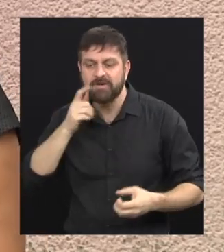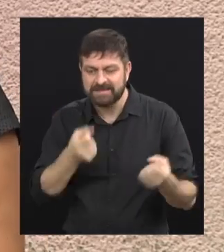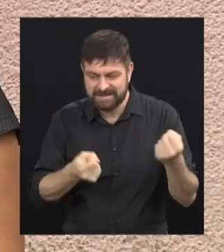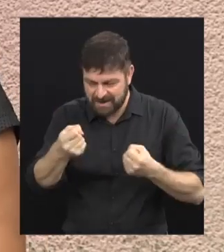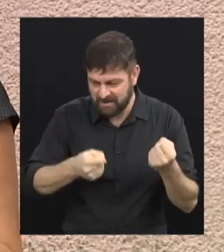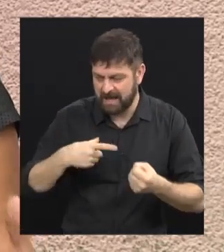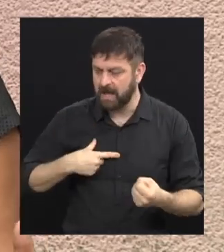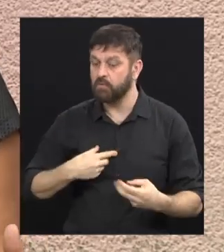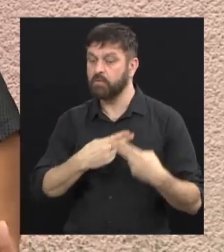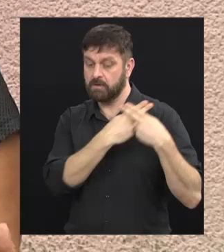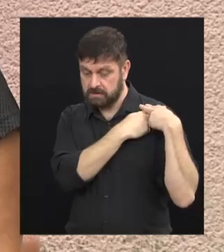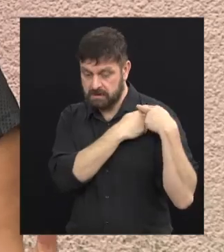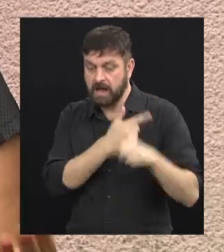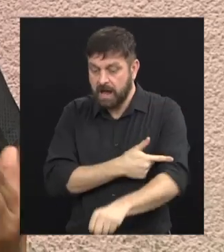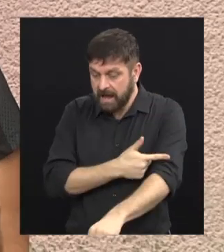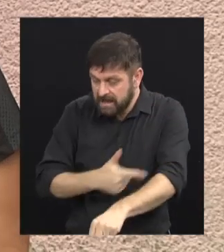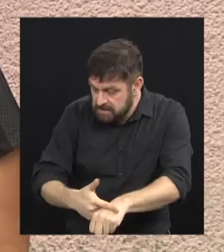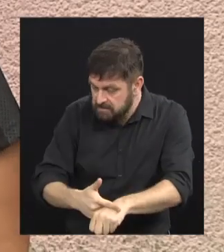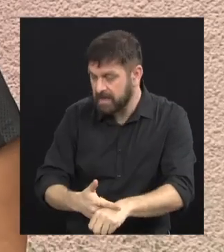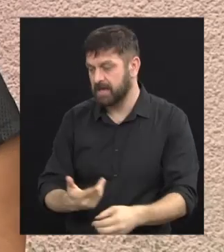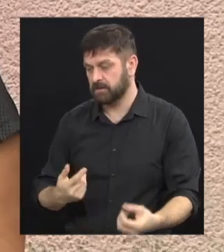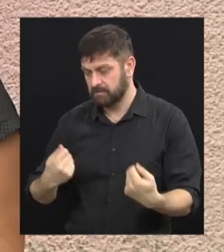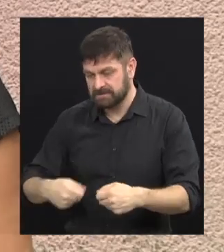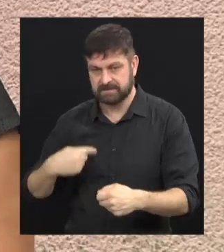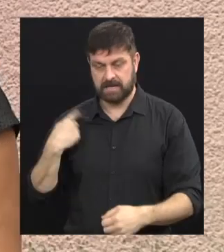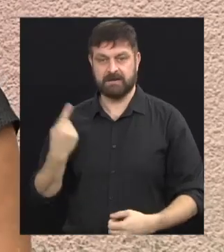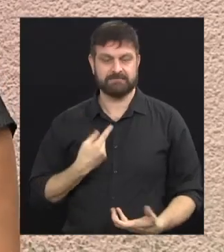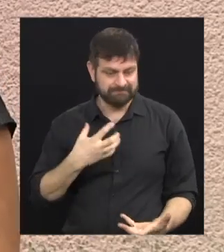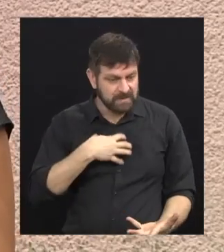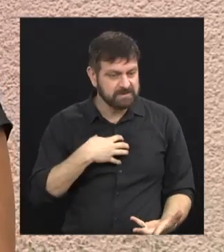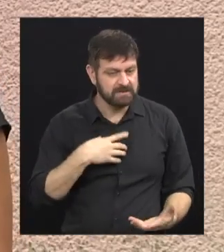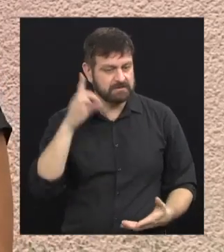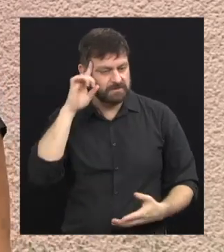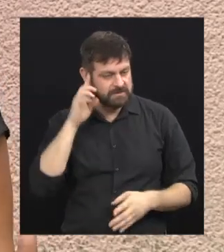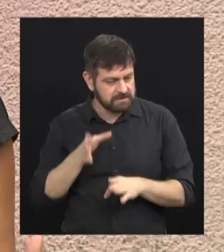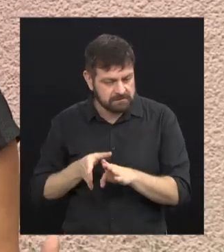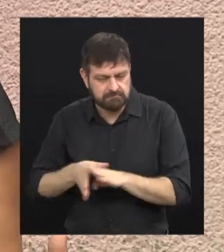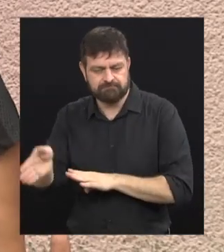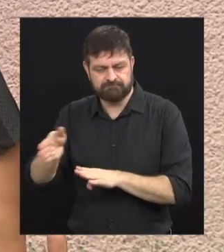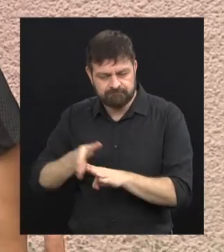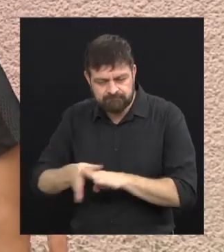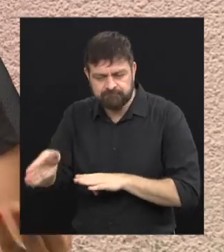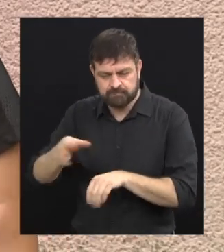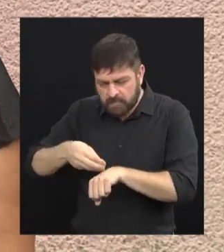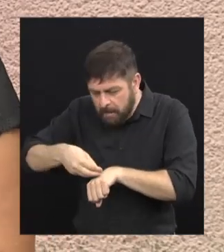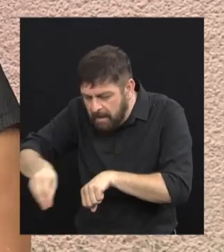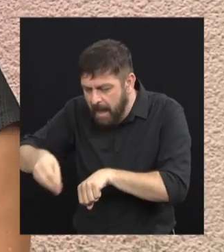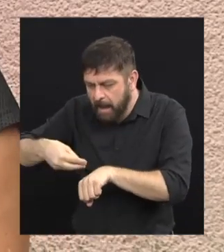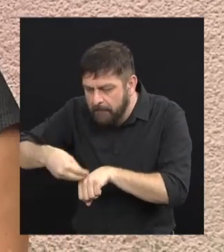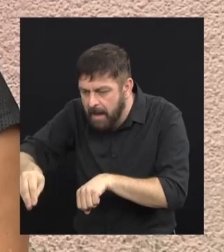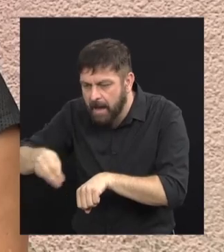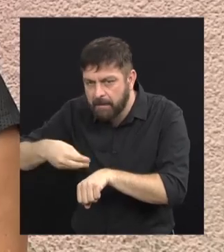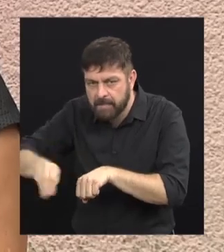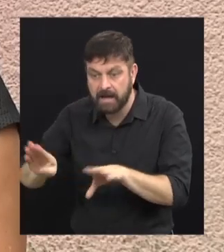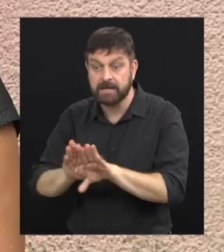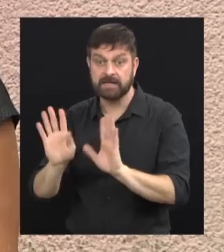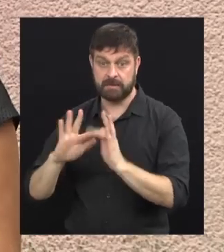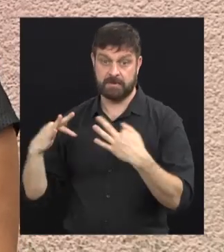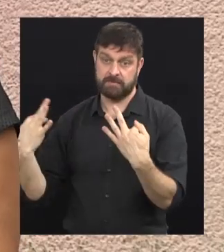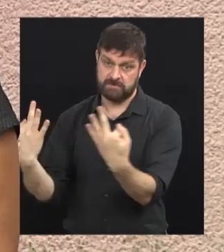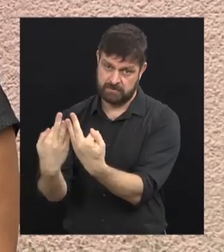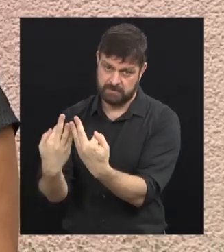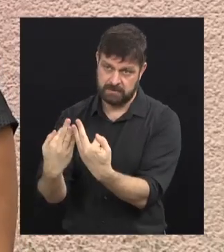respeito a elas, ser gentil. Então a gente procura no dia a dia realmente passar isso para elas, inclusive para as famílias.